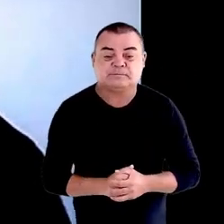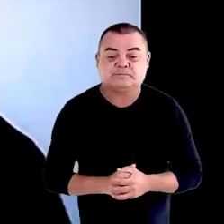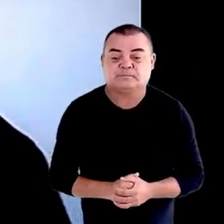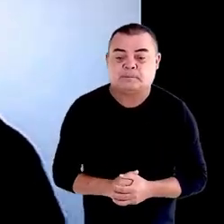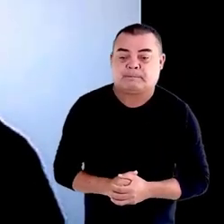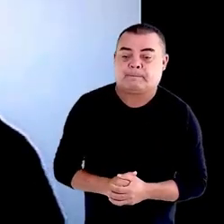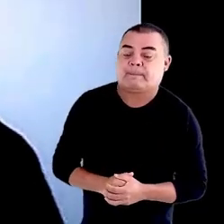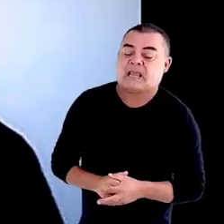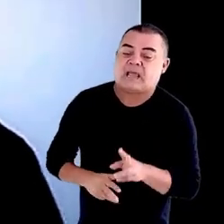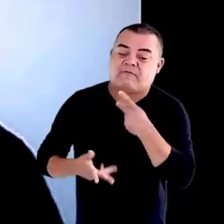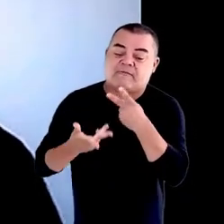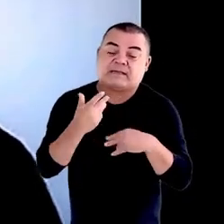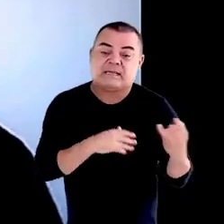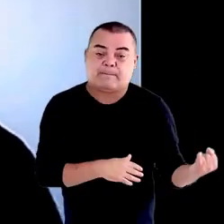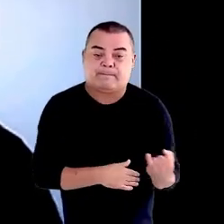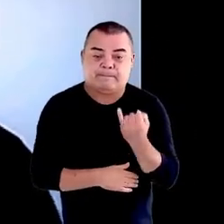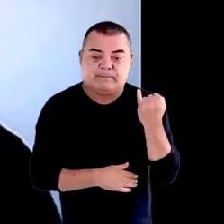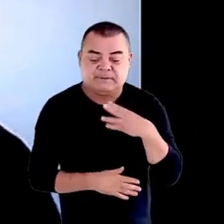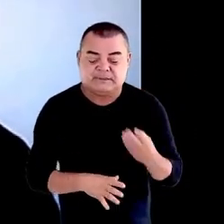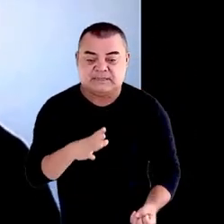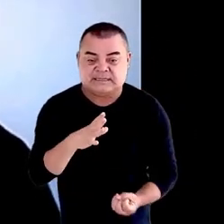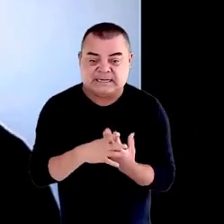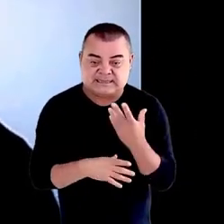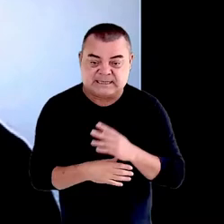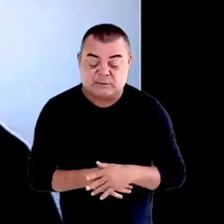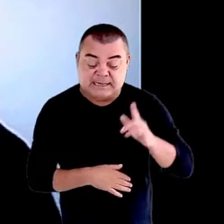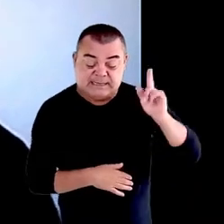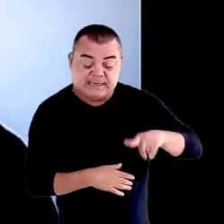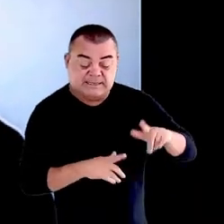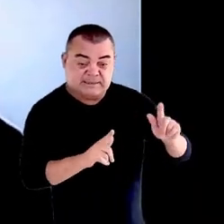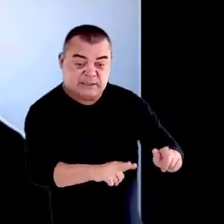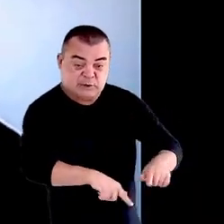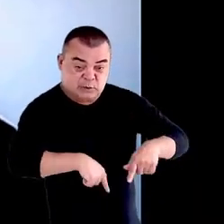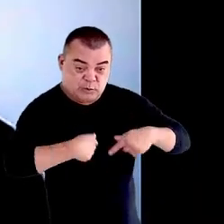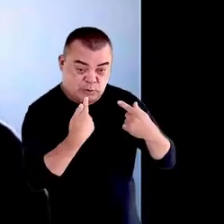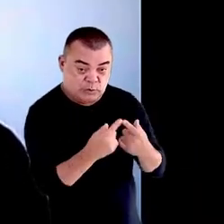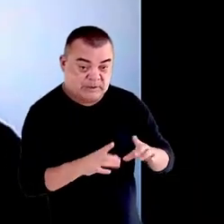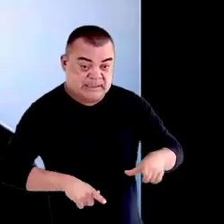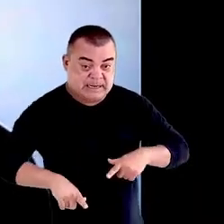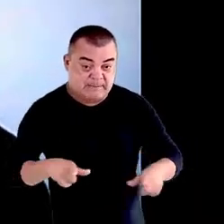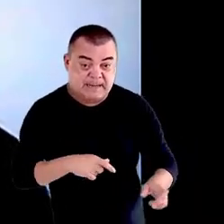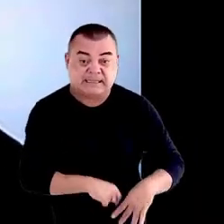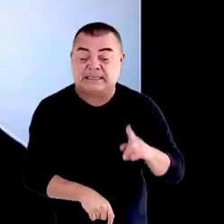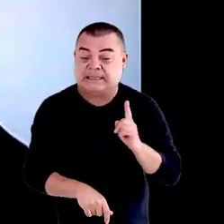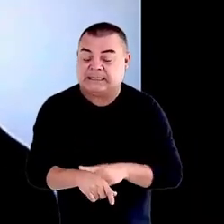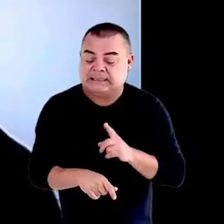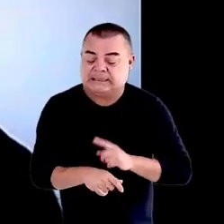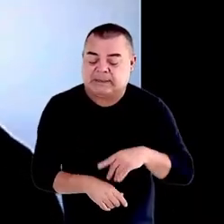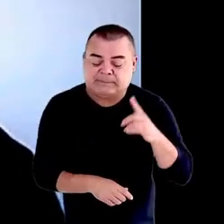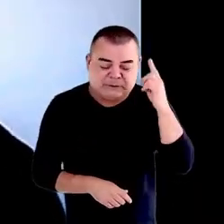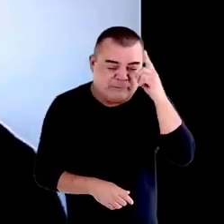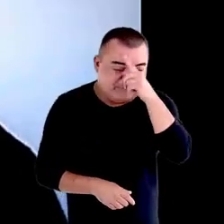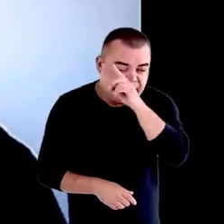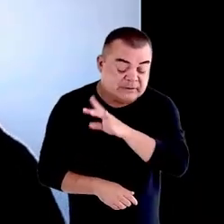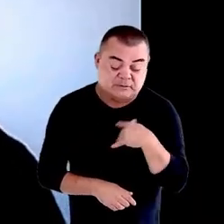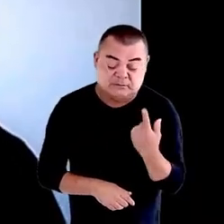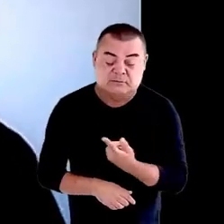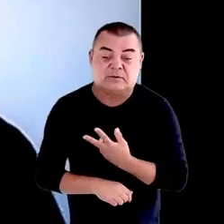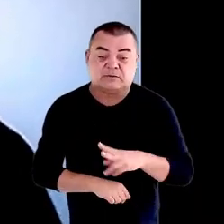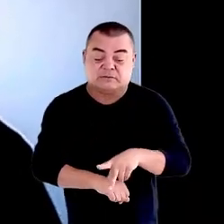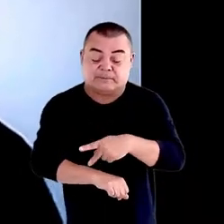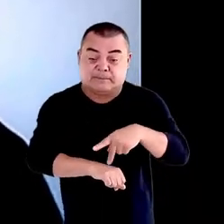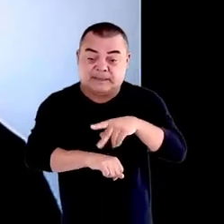importância da criação desse grupo de trabalho em tempos tão difíceis no nosso país,